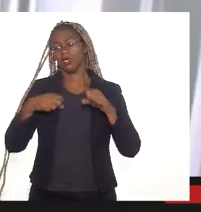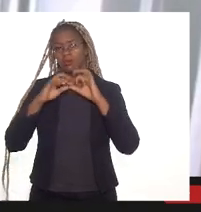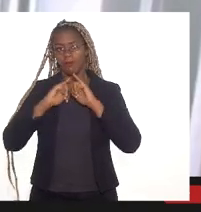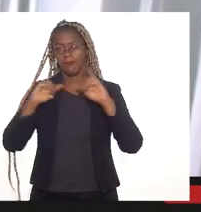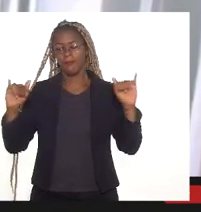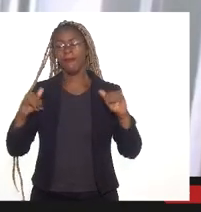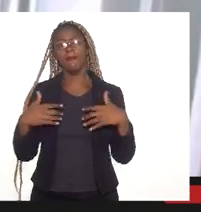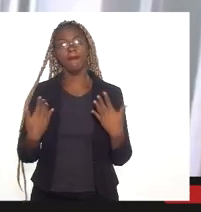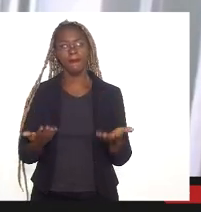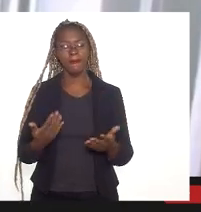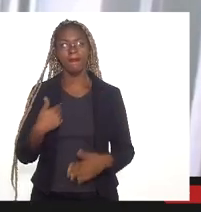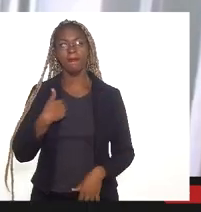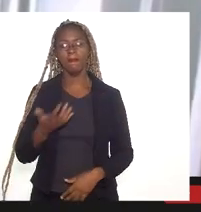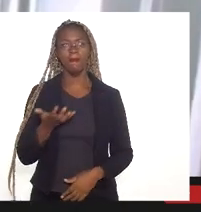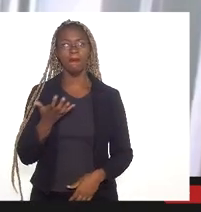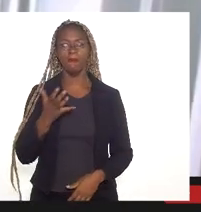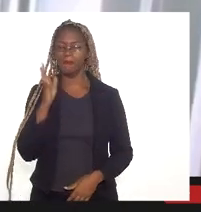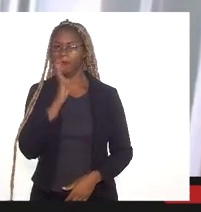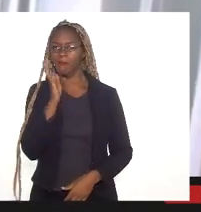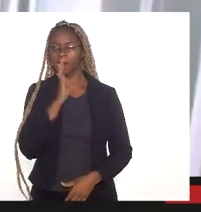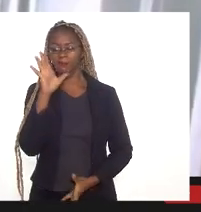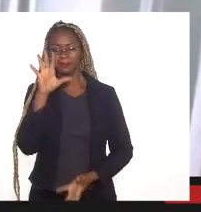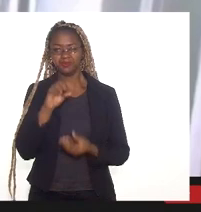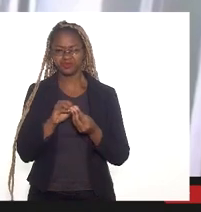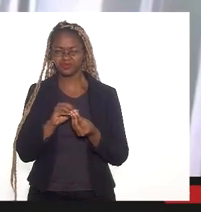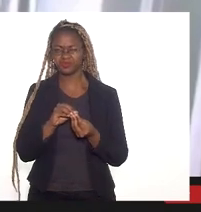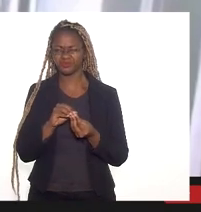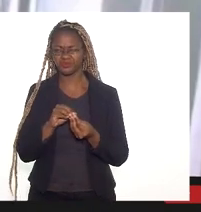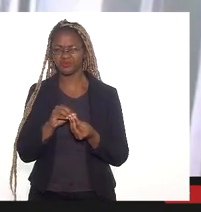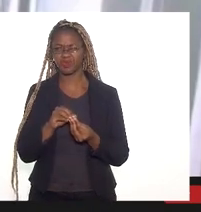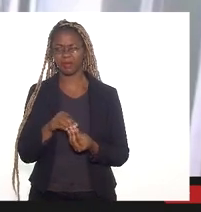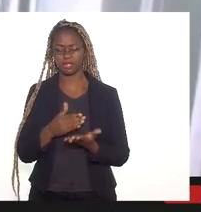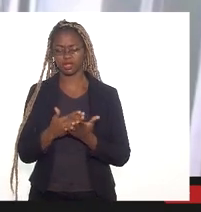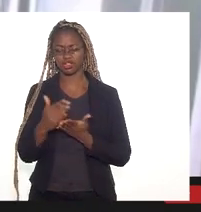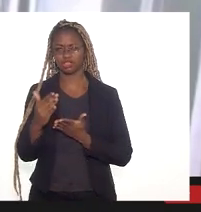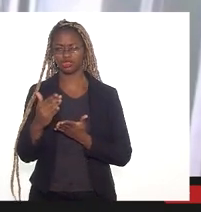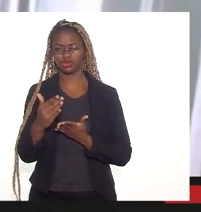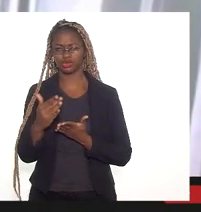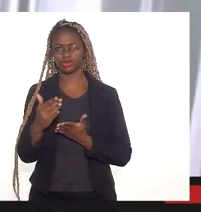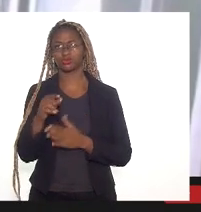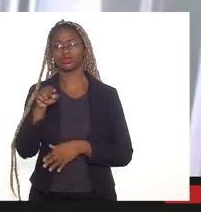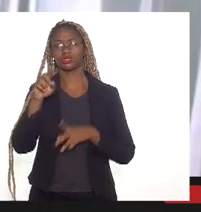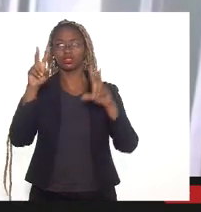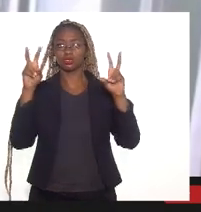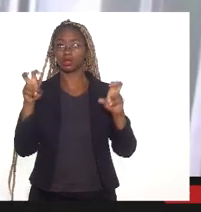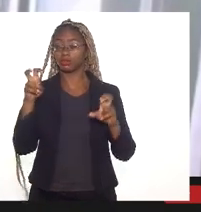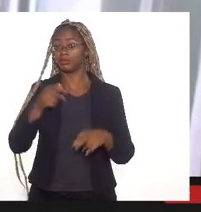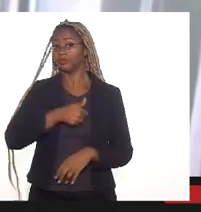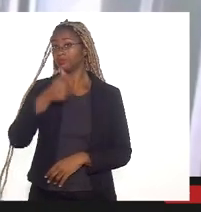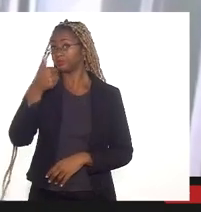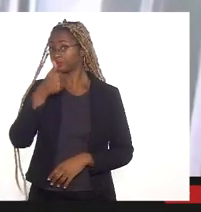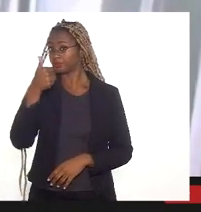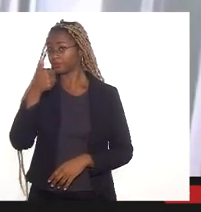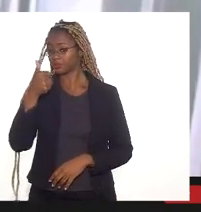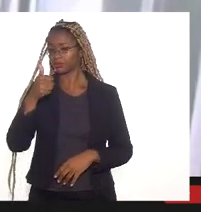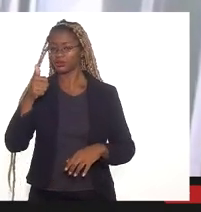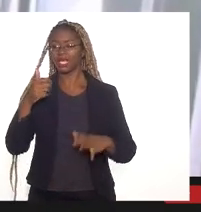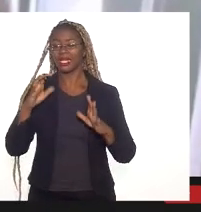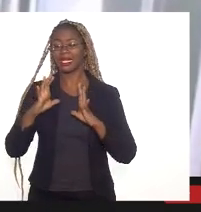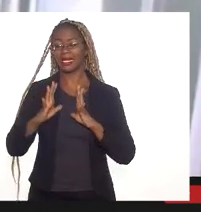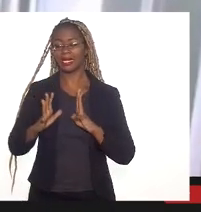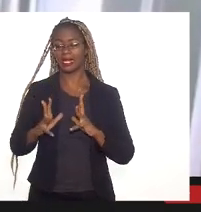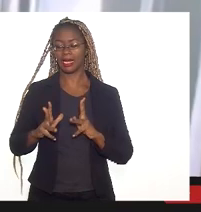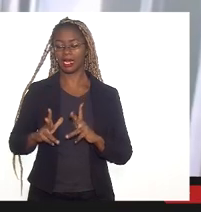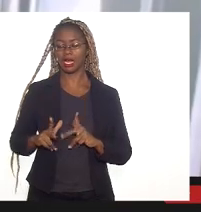Eu quero fazer uma brevíssima introdução sobre esse tema. Em primeiro lugar, para limpar a área,